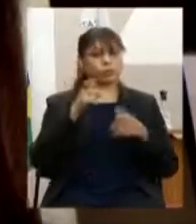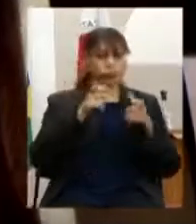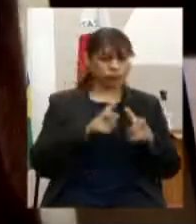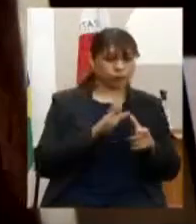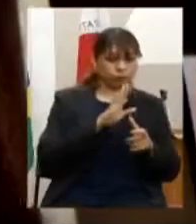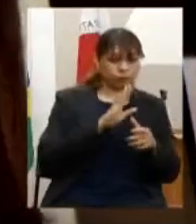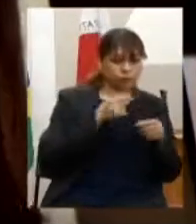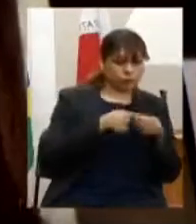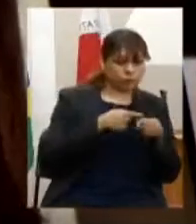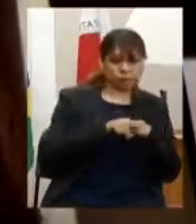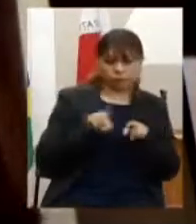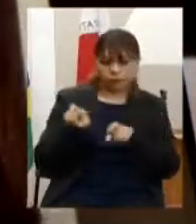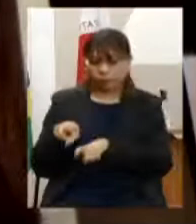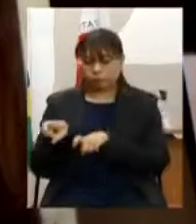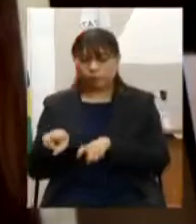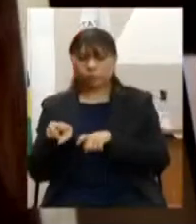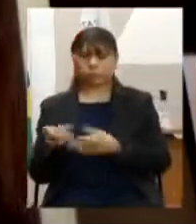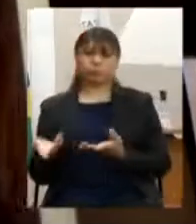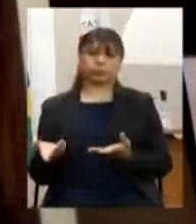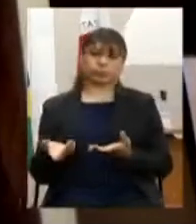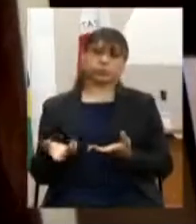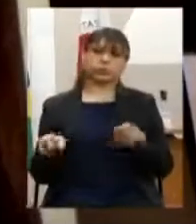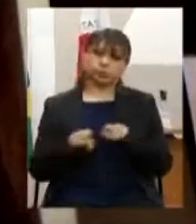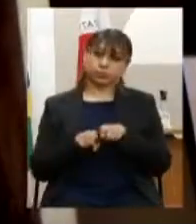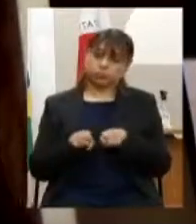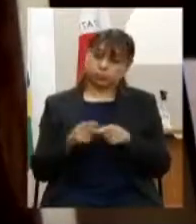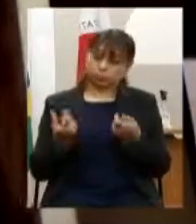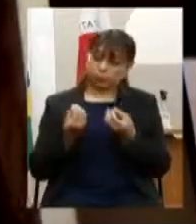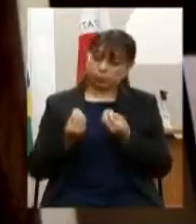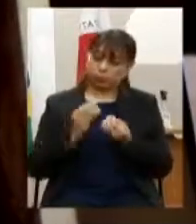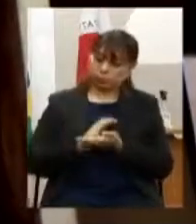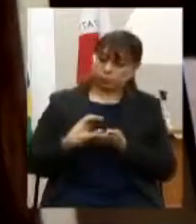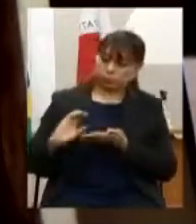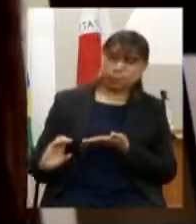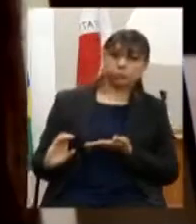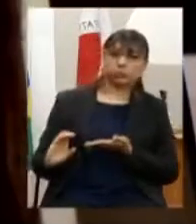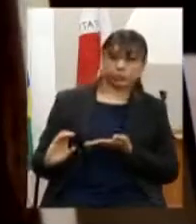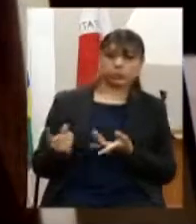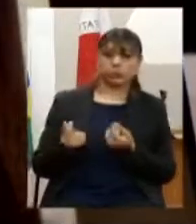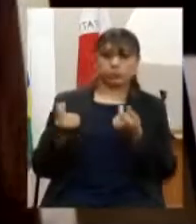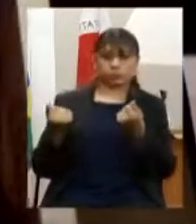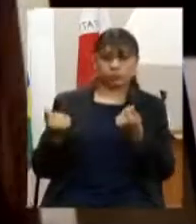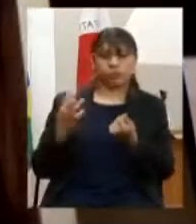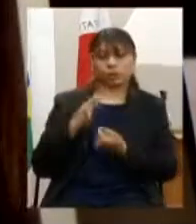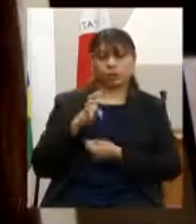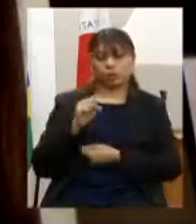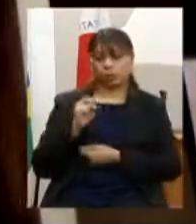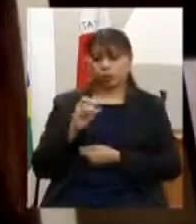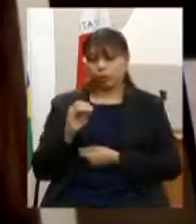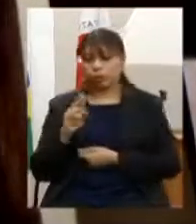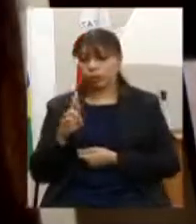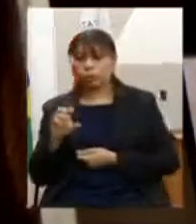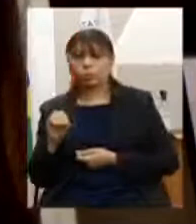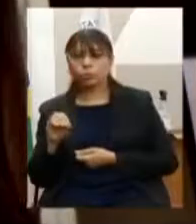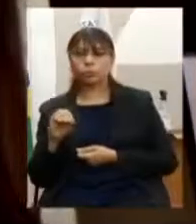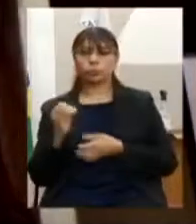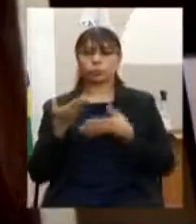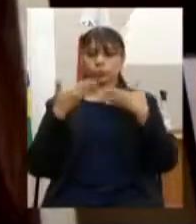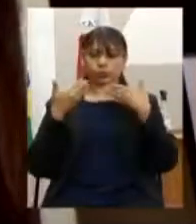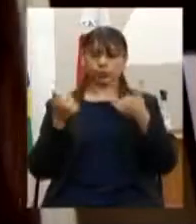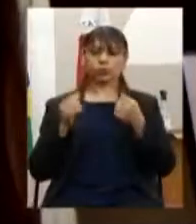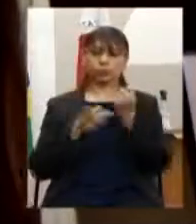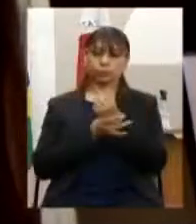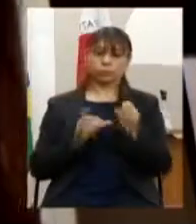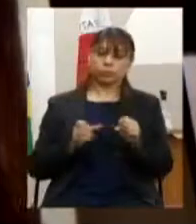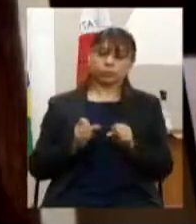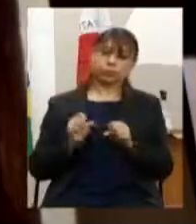e a destinação de recursos do tesouro para a melhoria dessa política pública principalmente por se